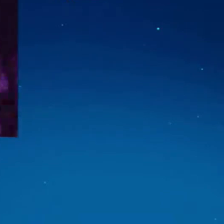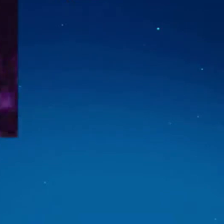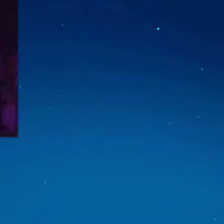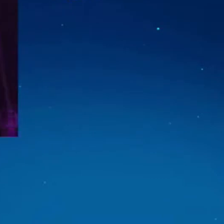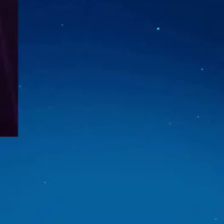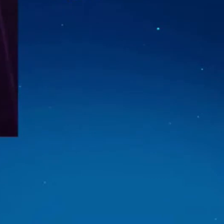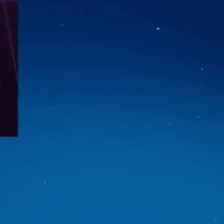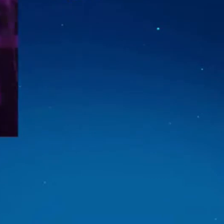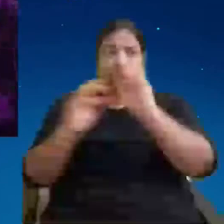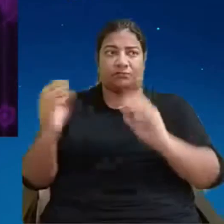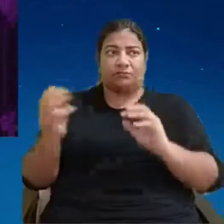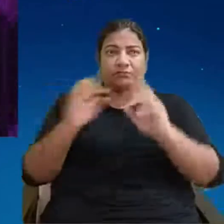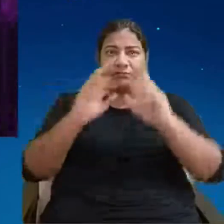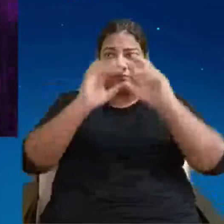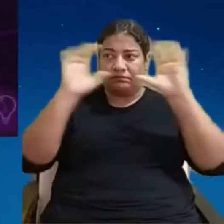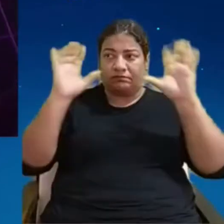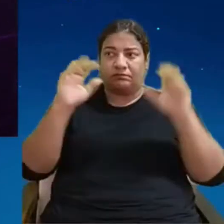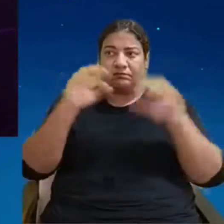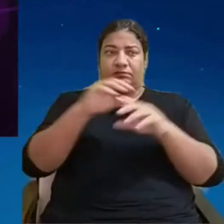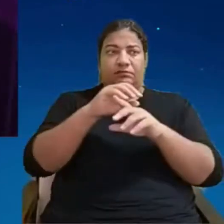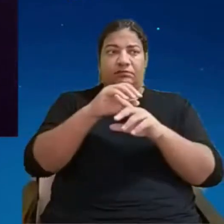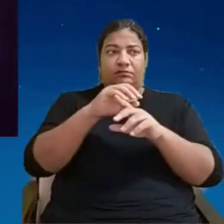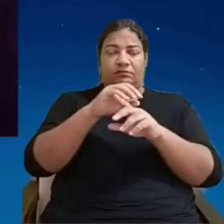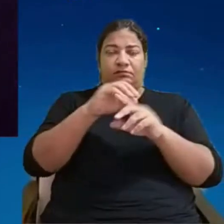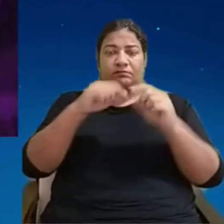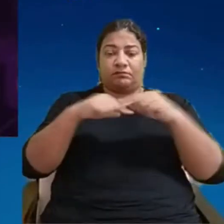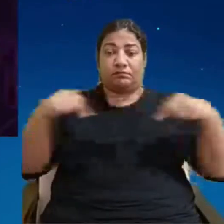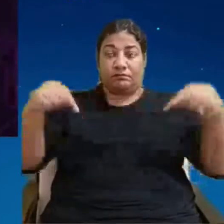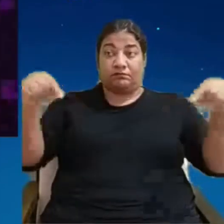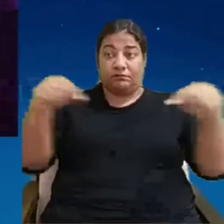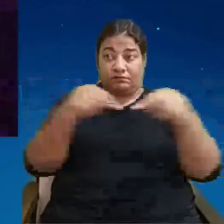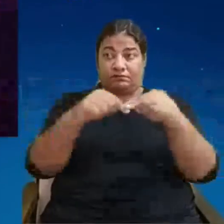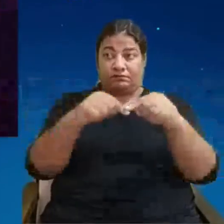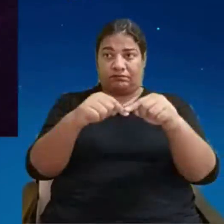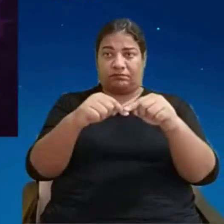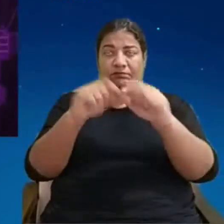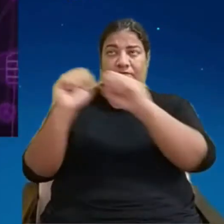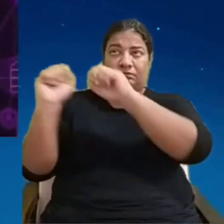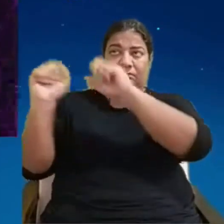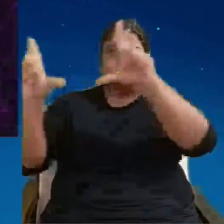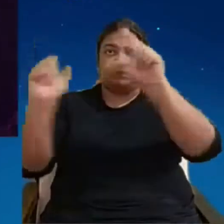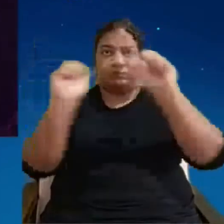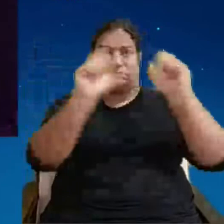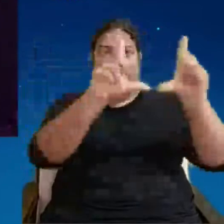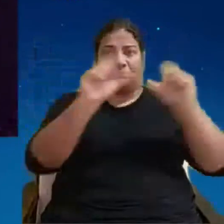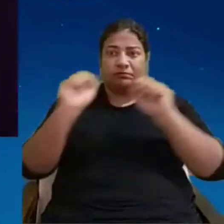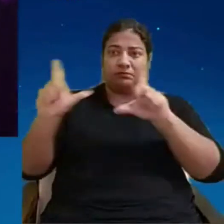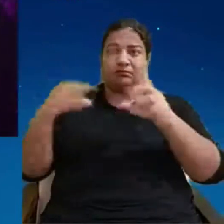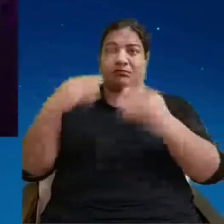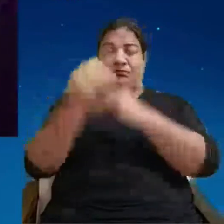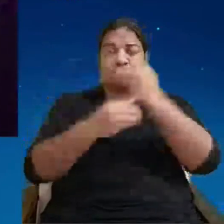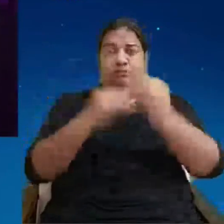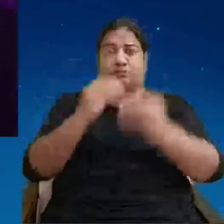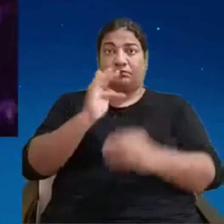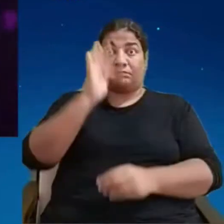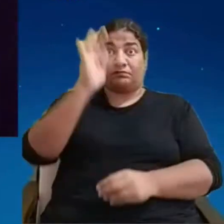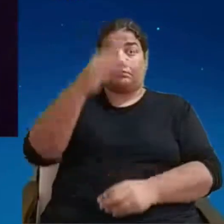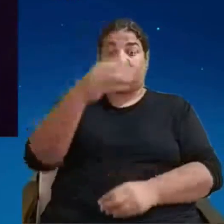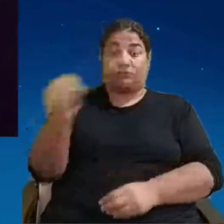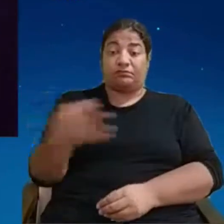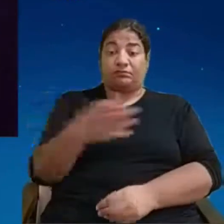painel dos dois lados, dos três, né? Um, dois, três, passando como vai ser a Dubai Nova. Impacto em saúde,